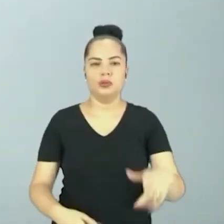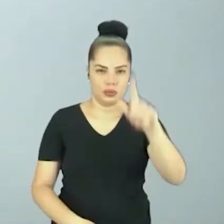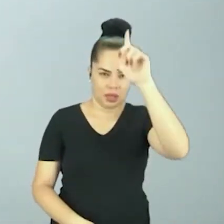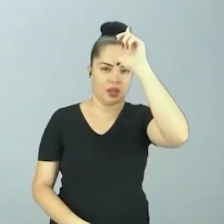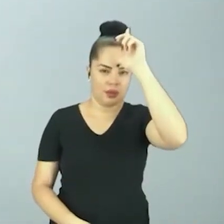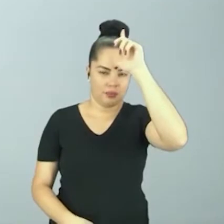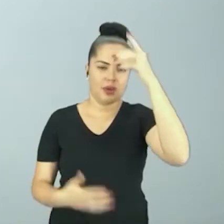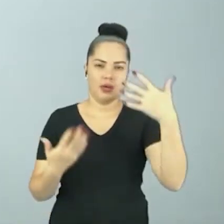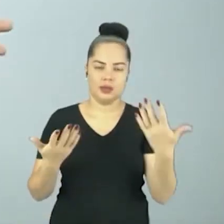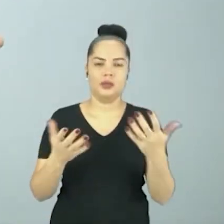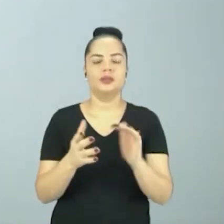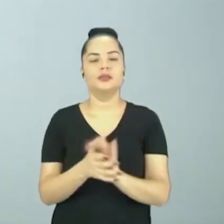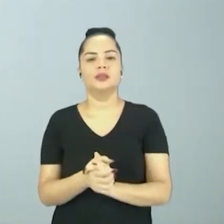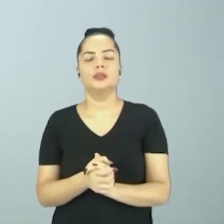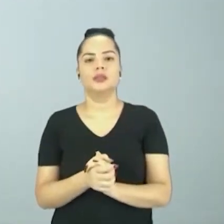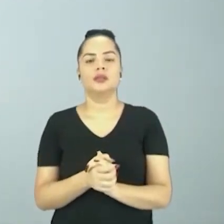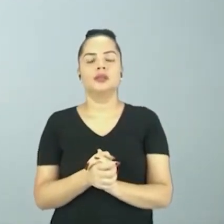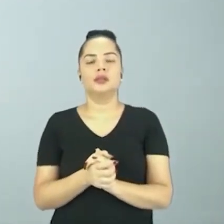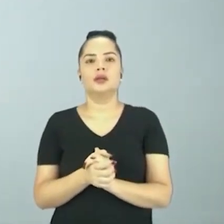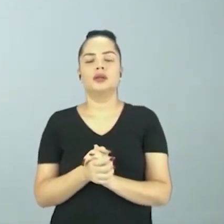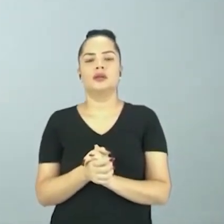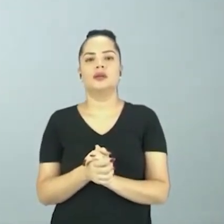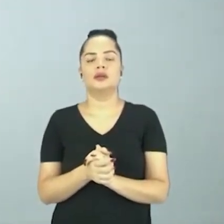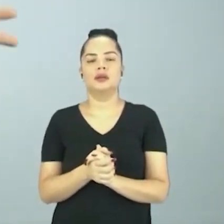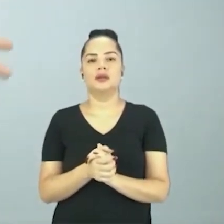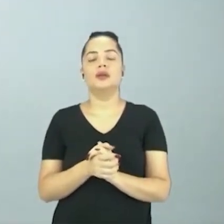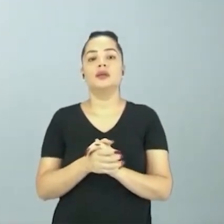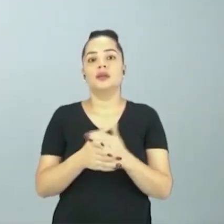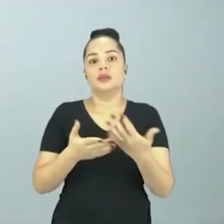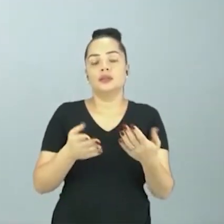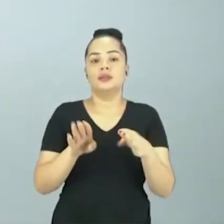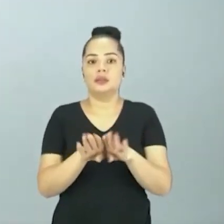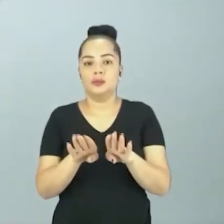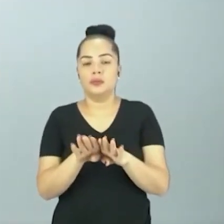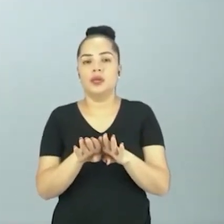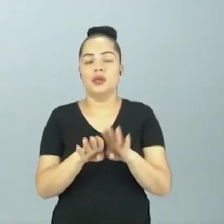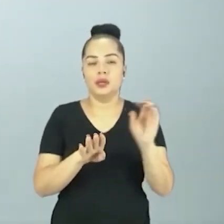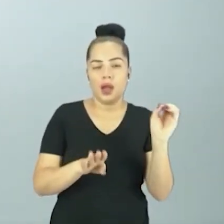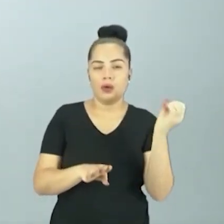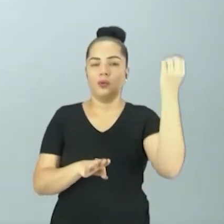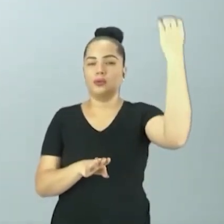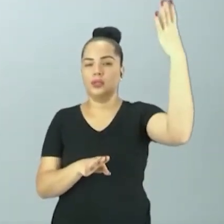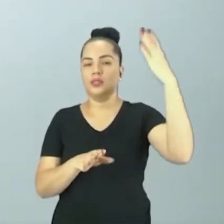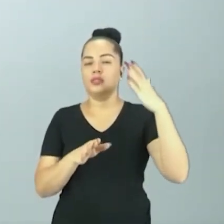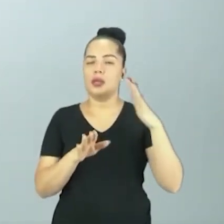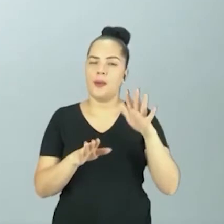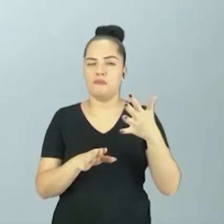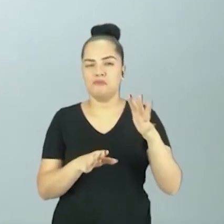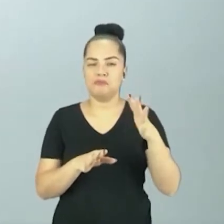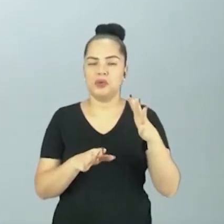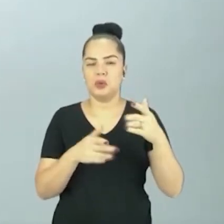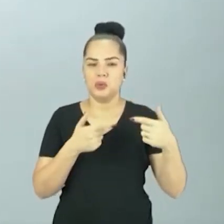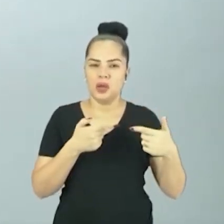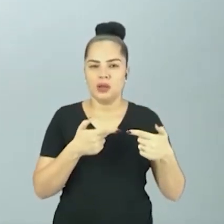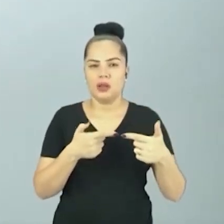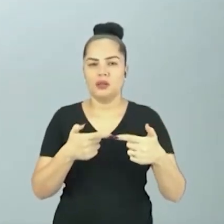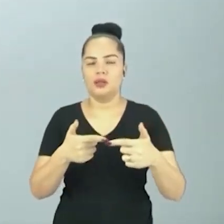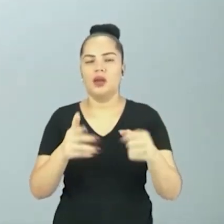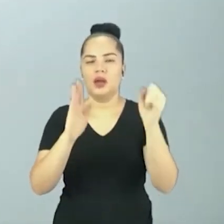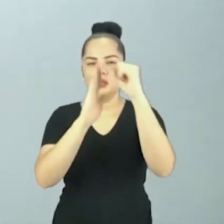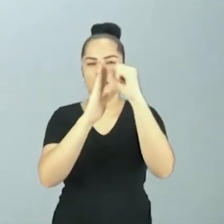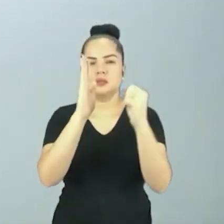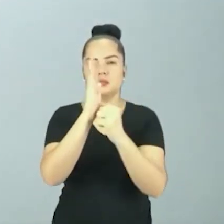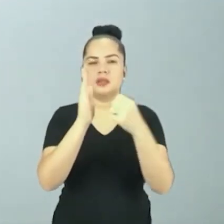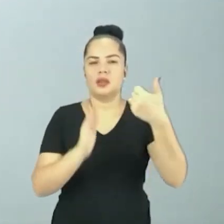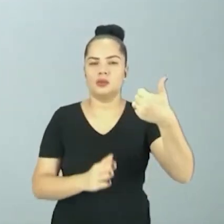1950, ainda quando estava decorrendo a guerra, ou antes, em 1800, ainda no século XIX,